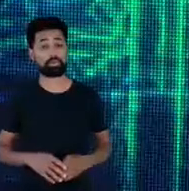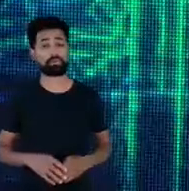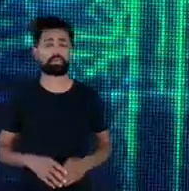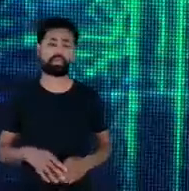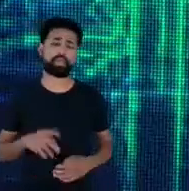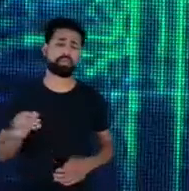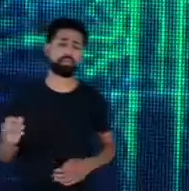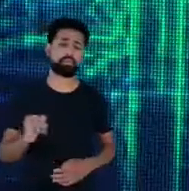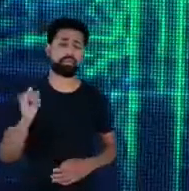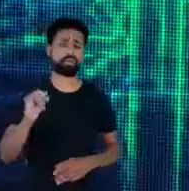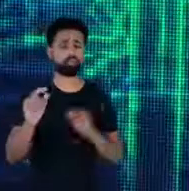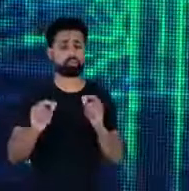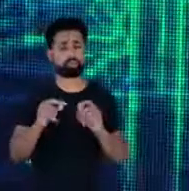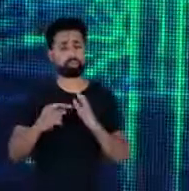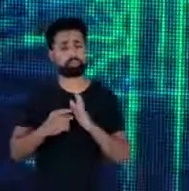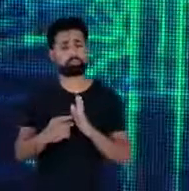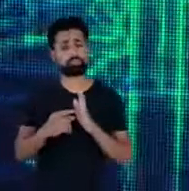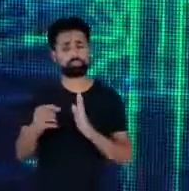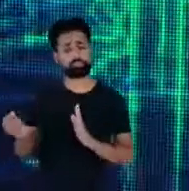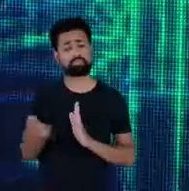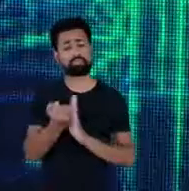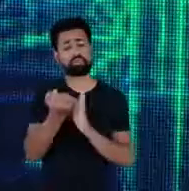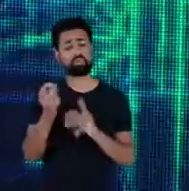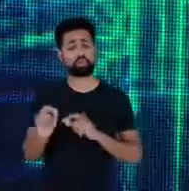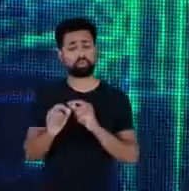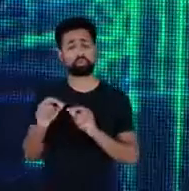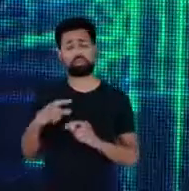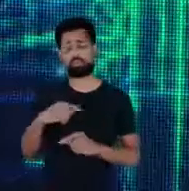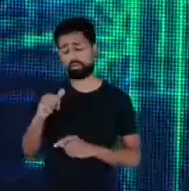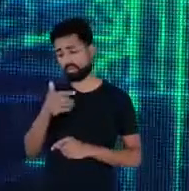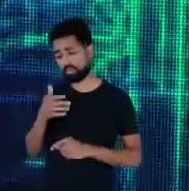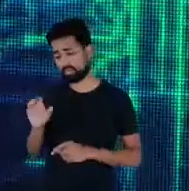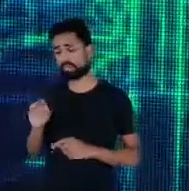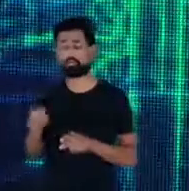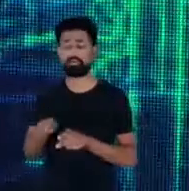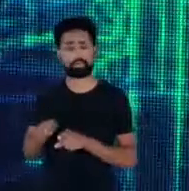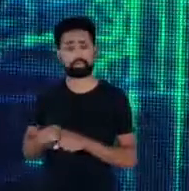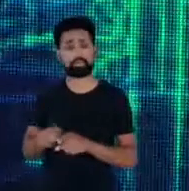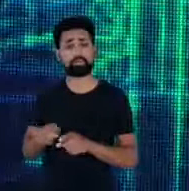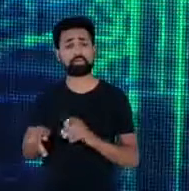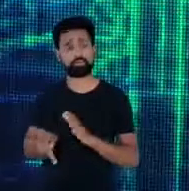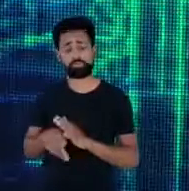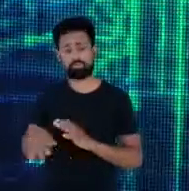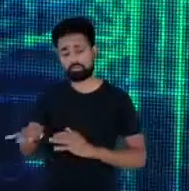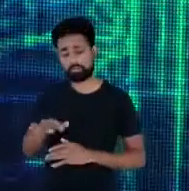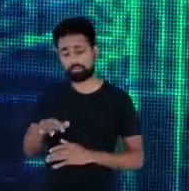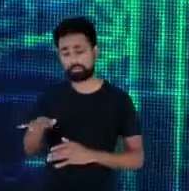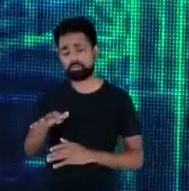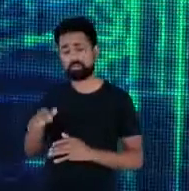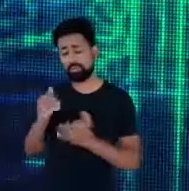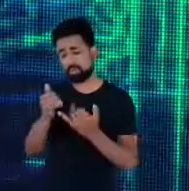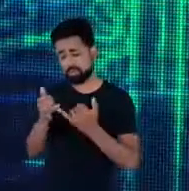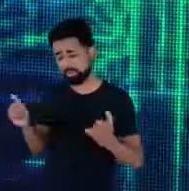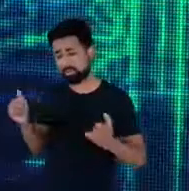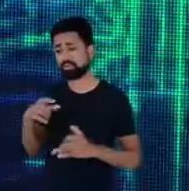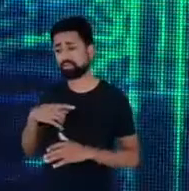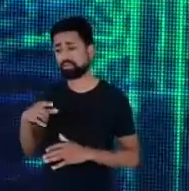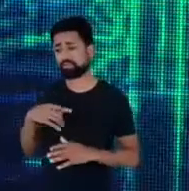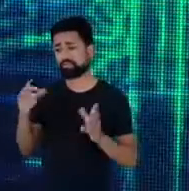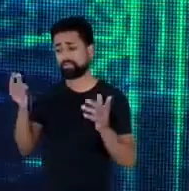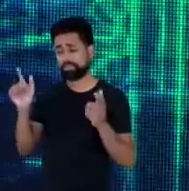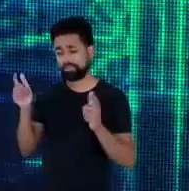importante destacar que além das ações de eficiência energética que foram executadas com redução